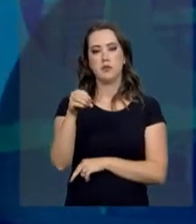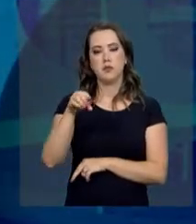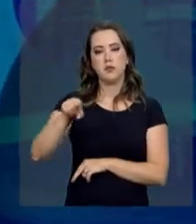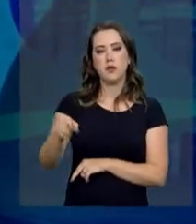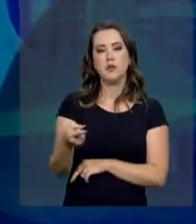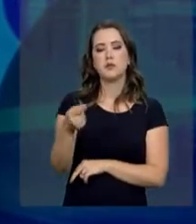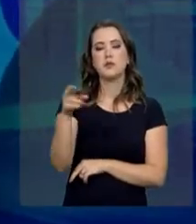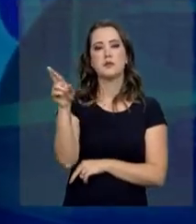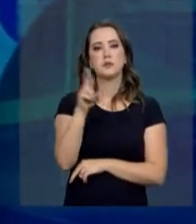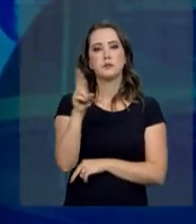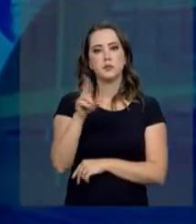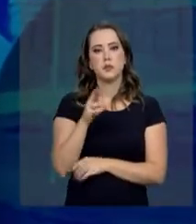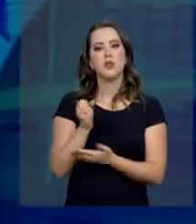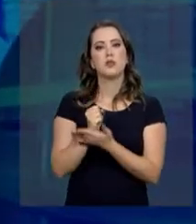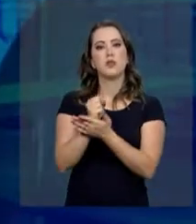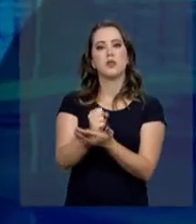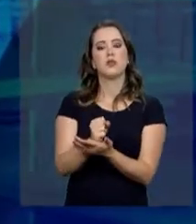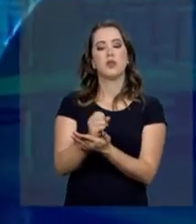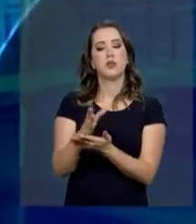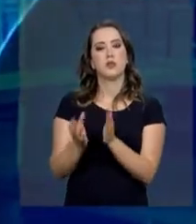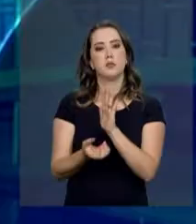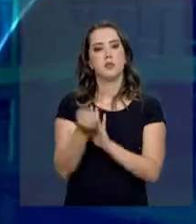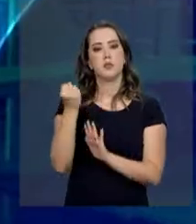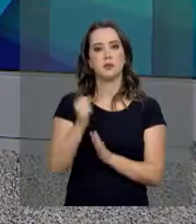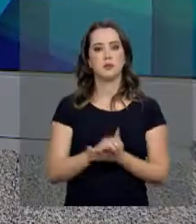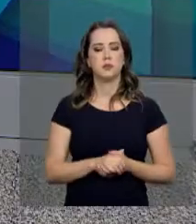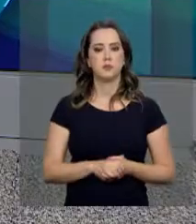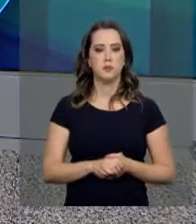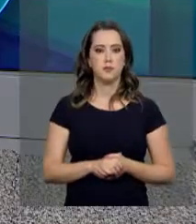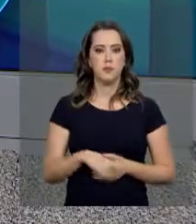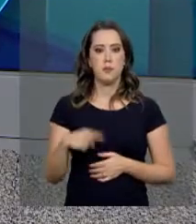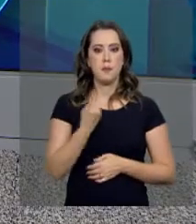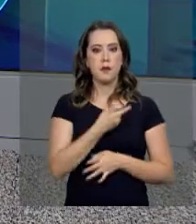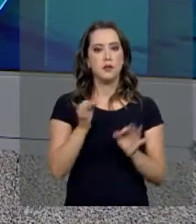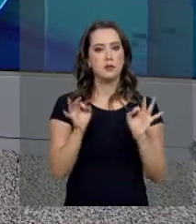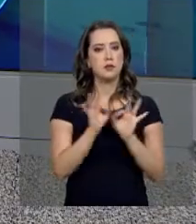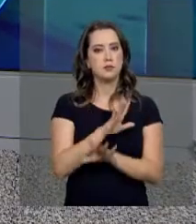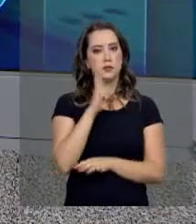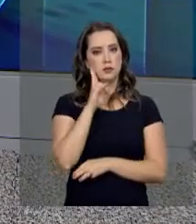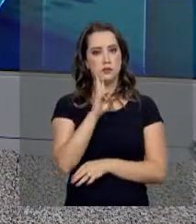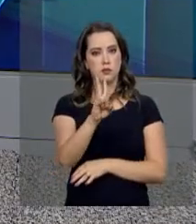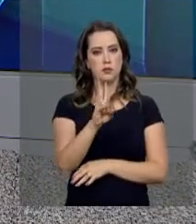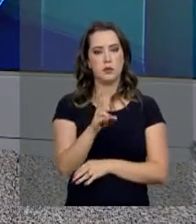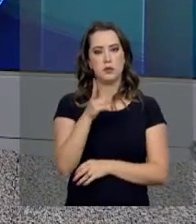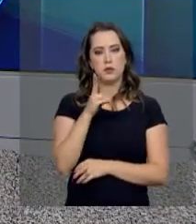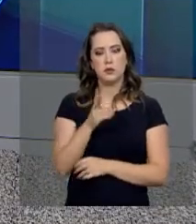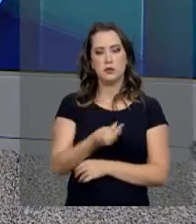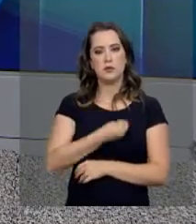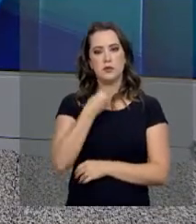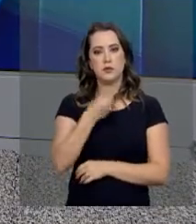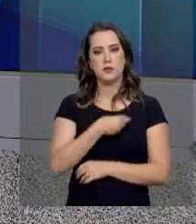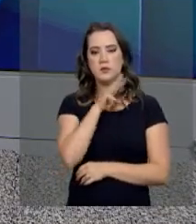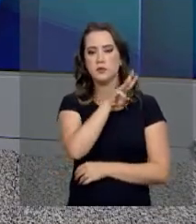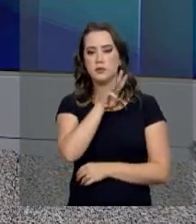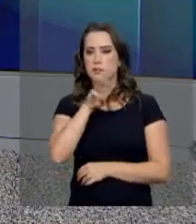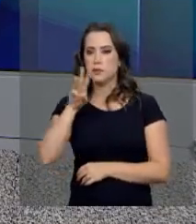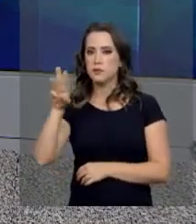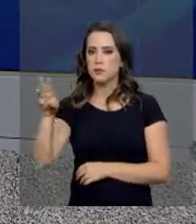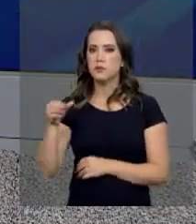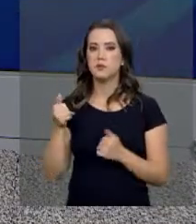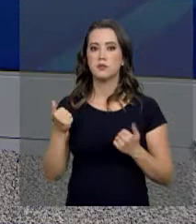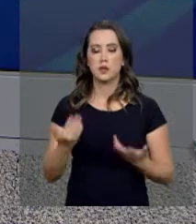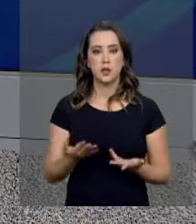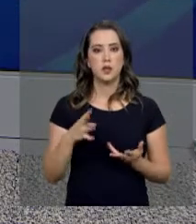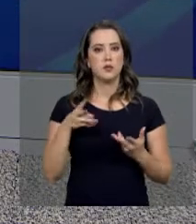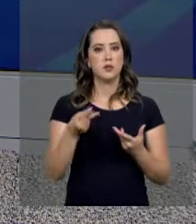mil reais estão disponíveis para o saque. E nós ficamos por aqui. Você acompanha a nossa programação ao vivo pelo site da